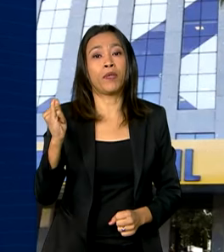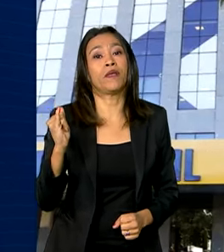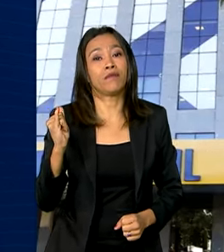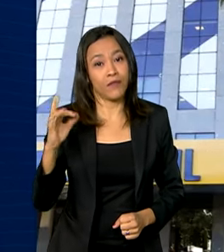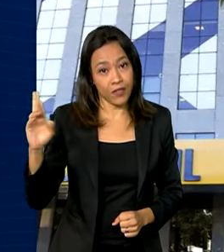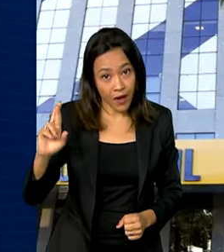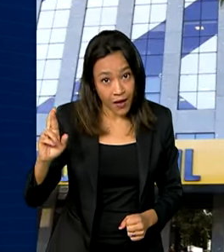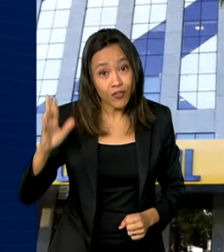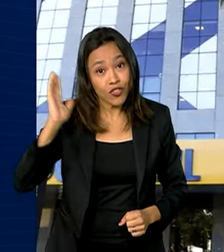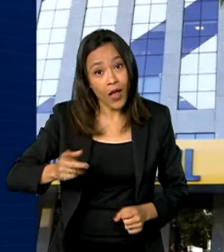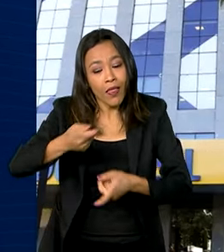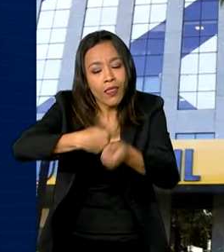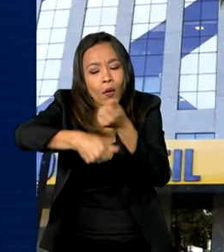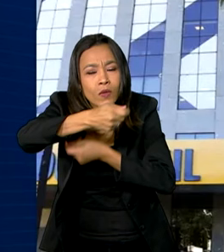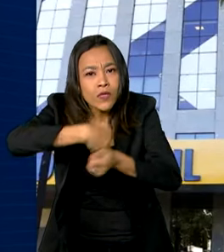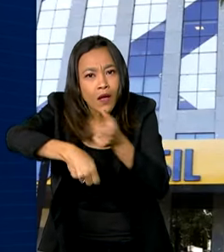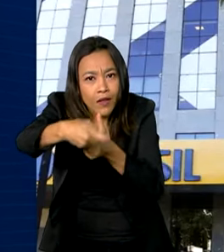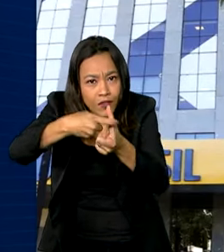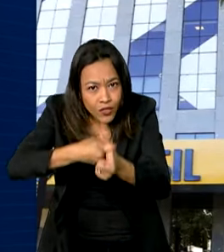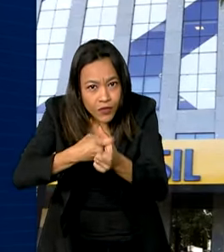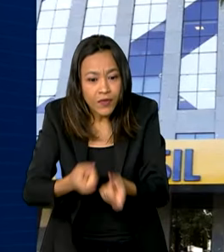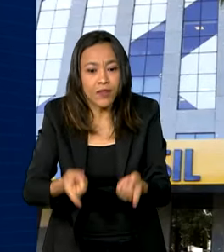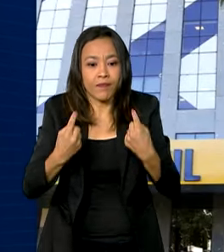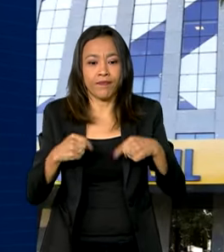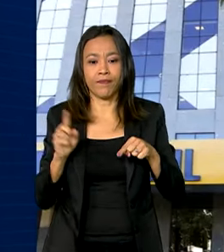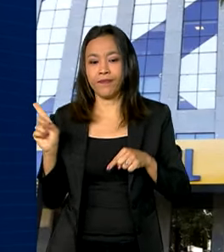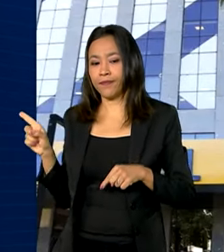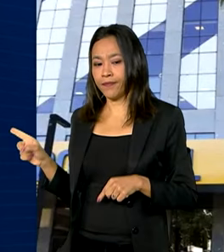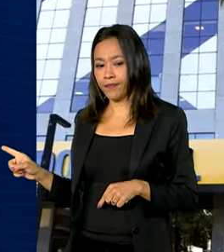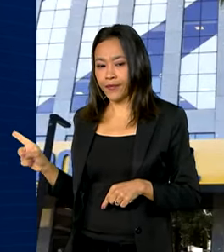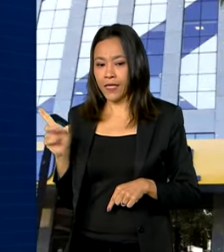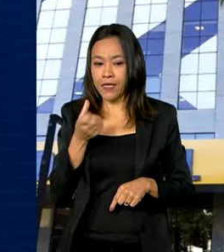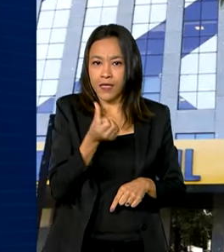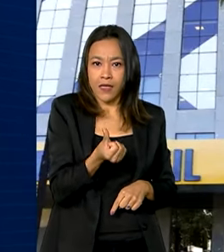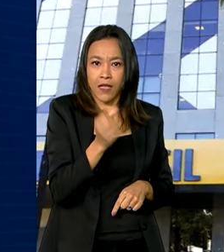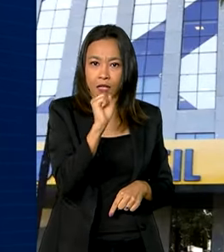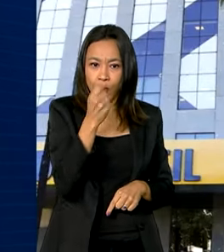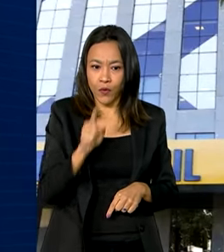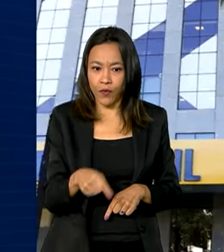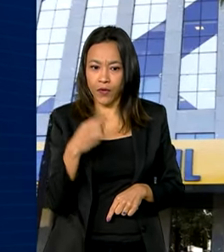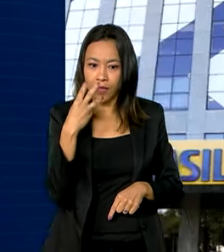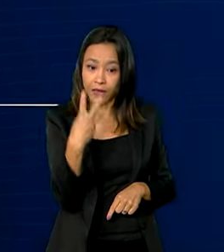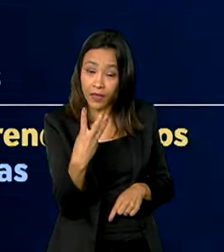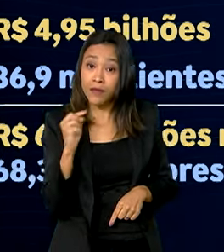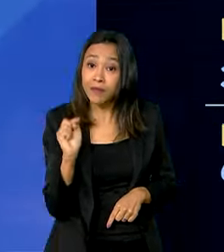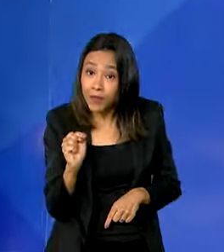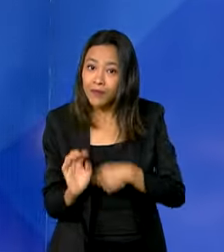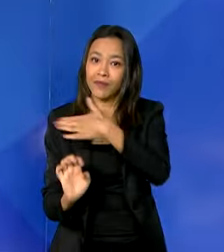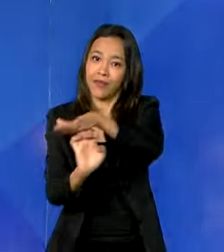renegociados com 68,3 mil empresas.